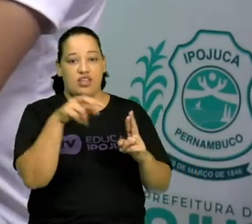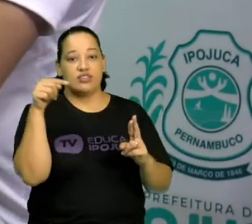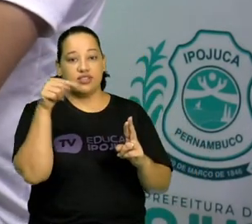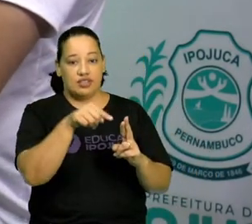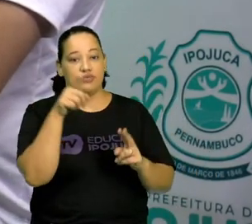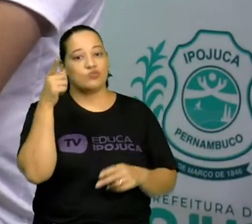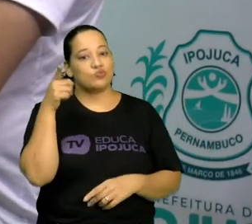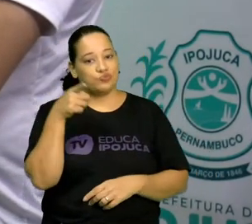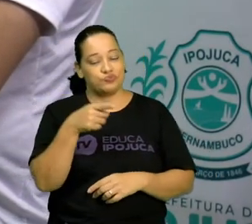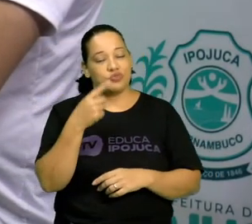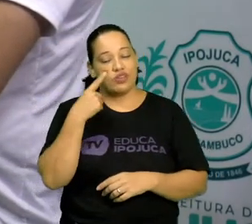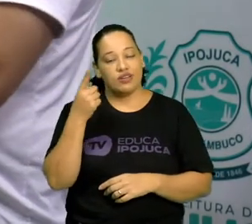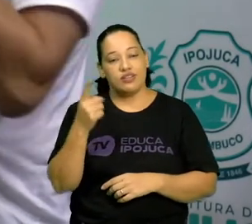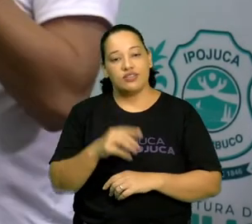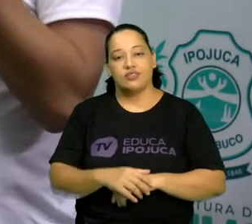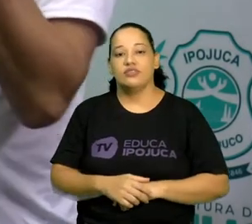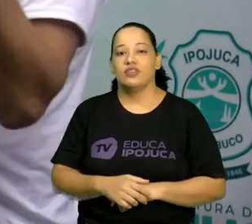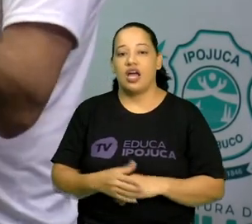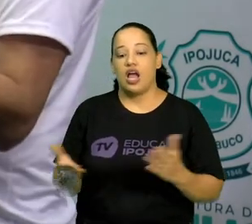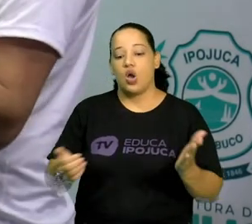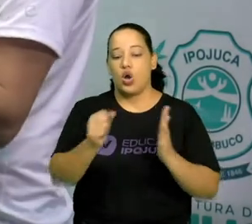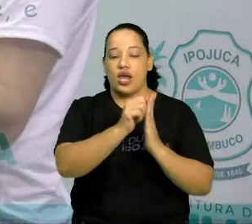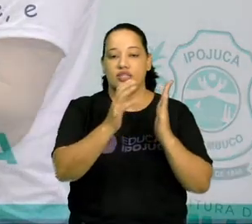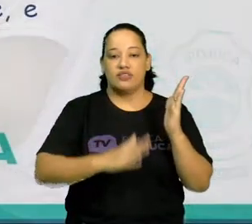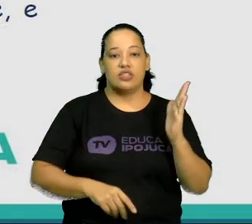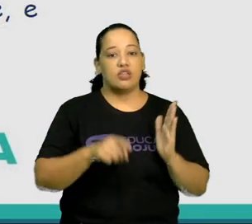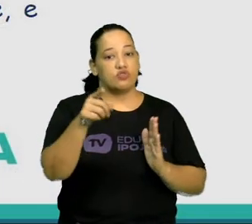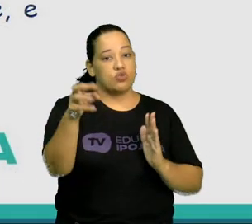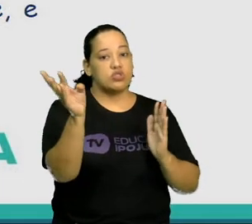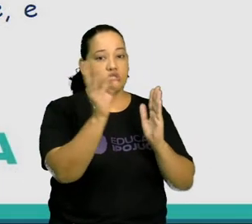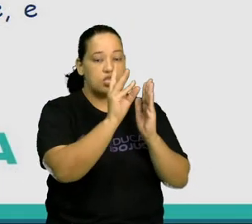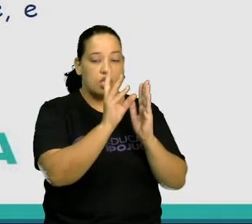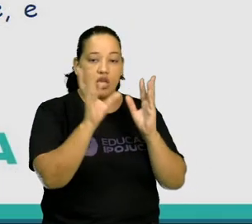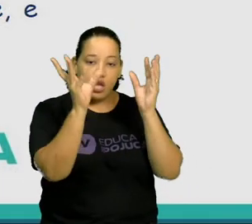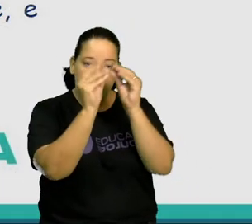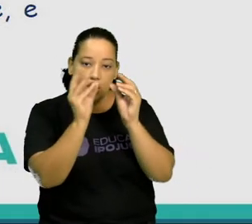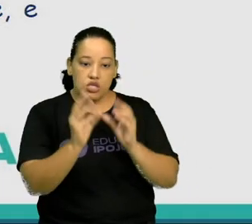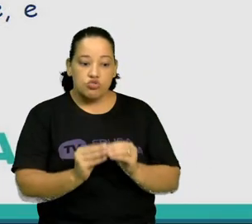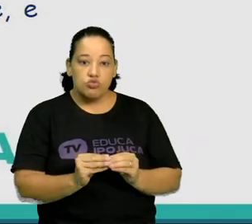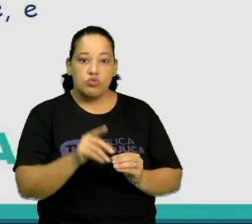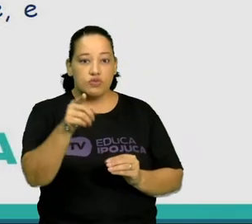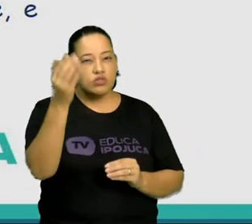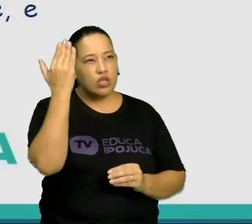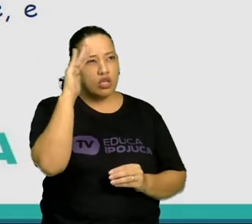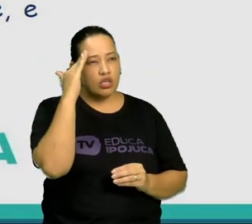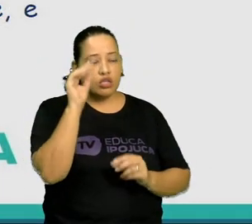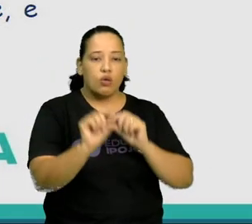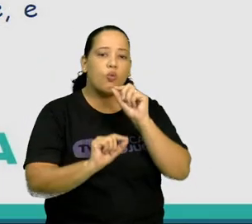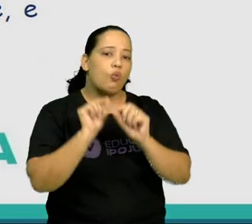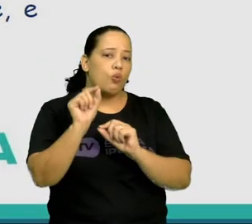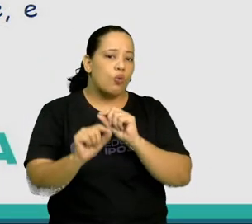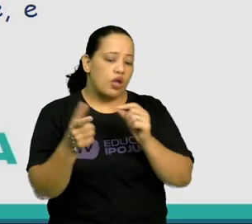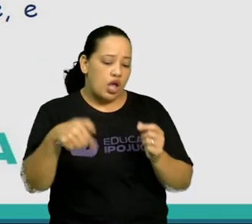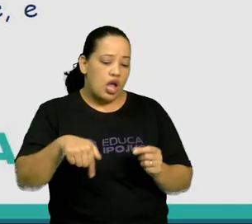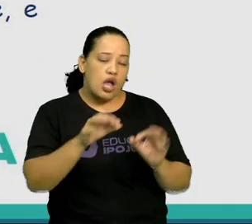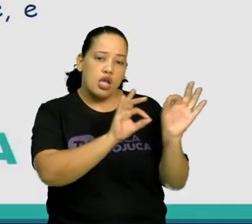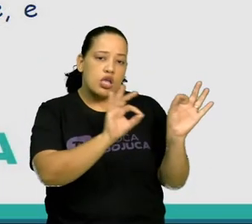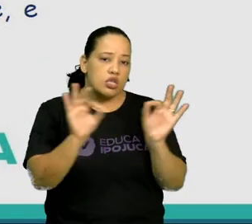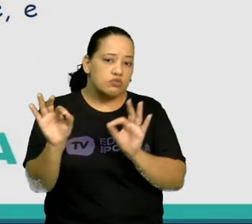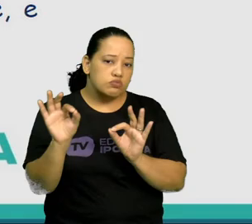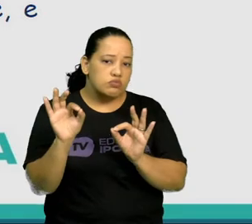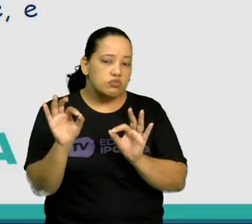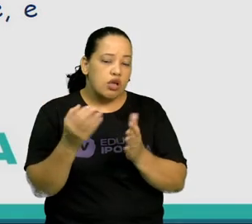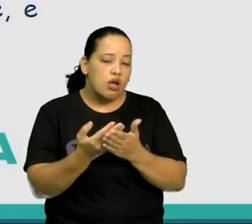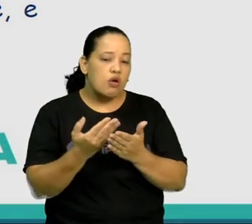e nossa atividade. Faça um resumo do que você entendeu dessa aula. qual